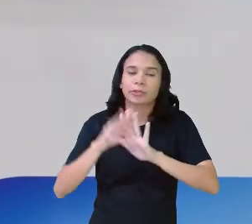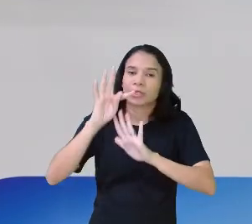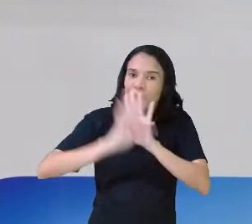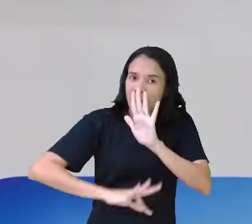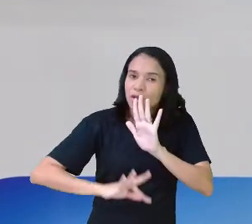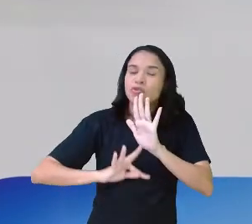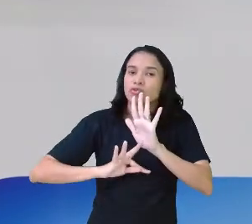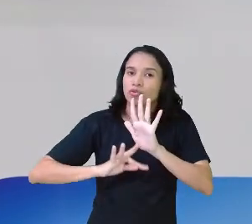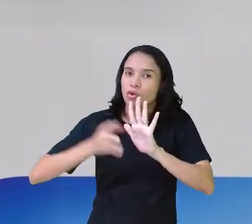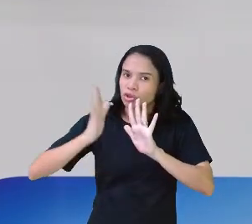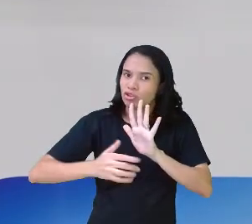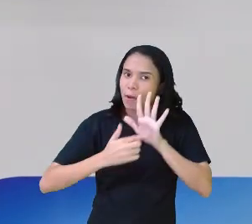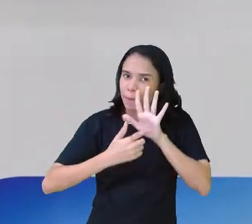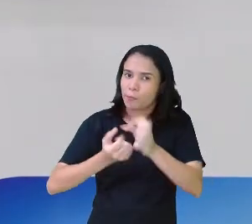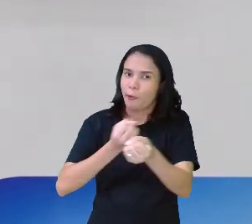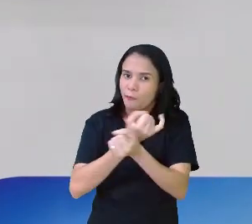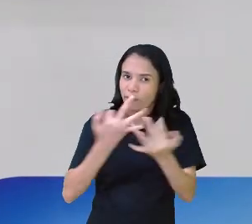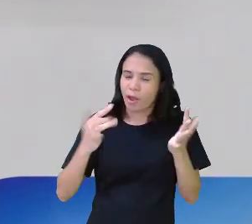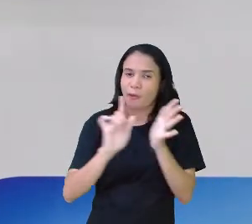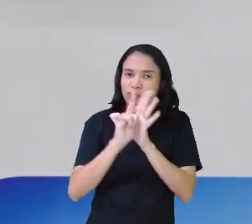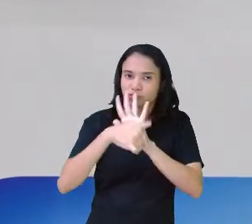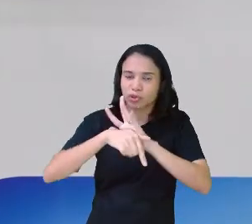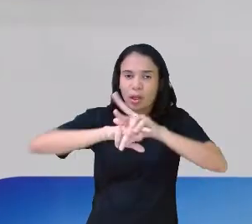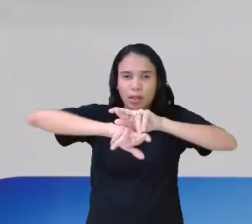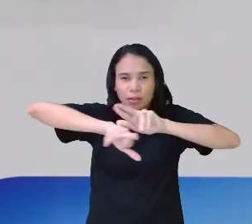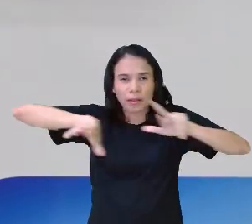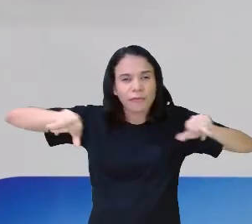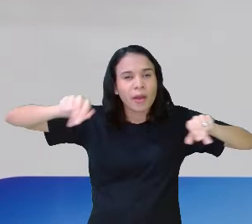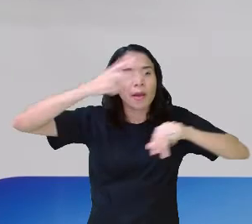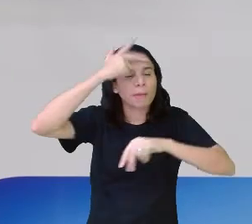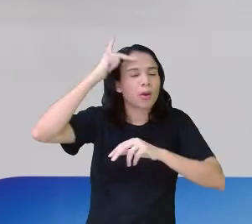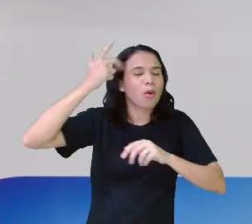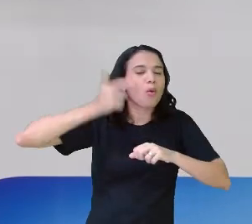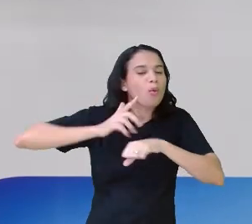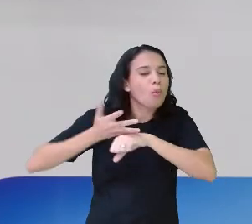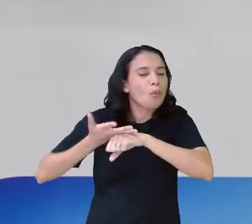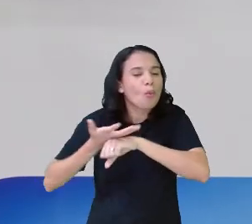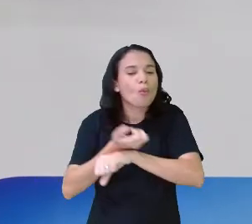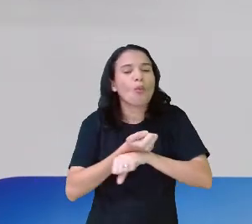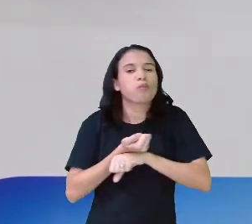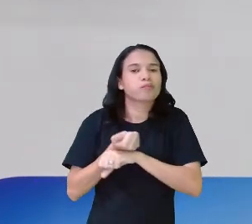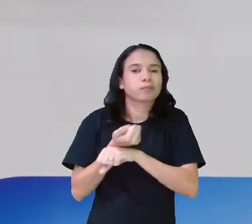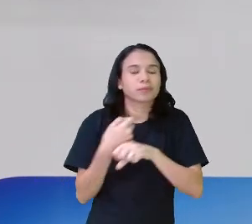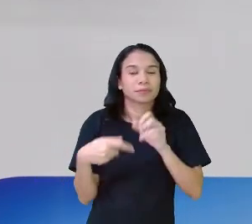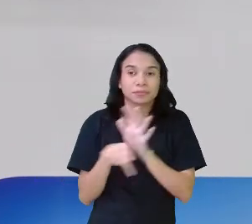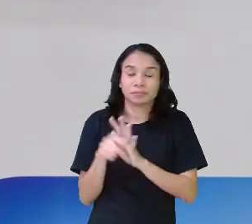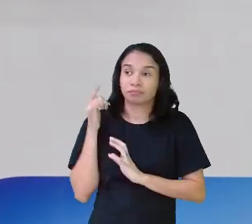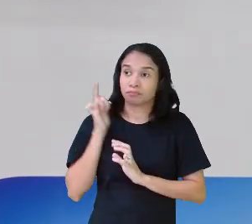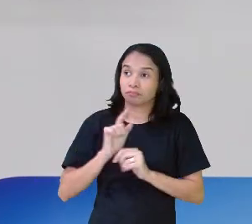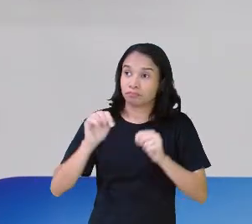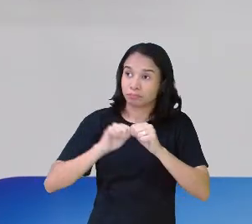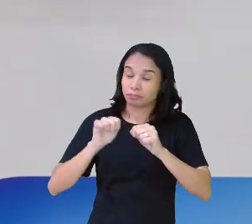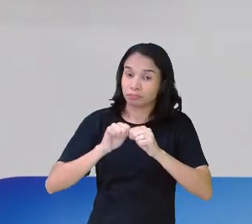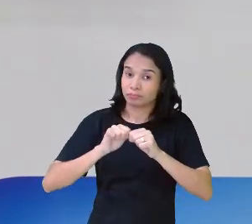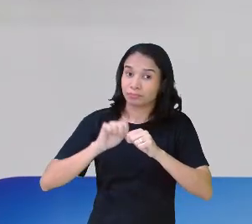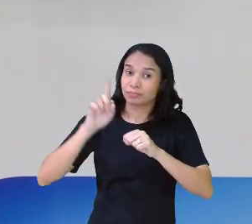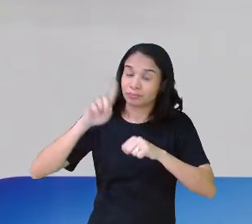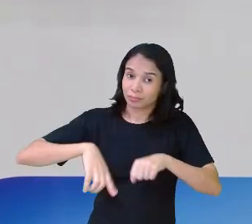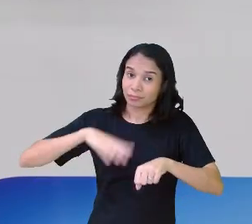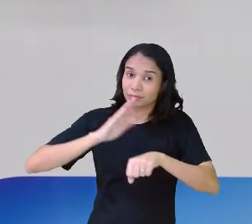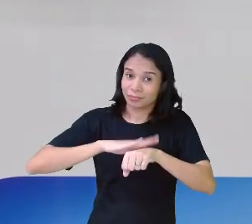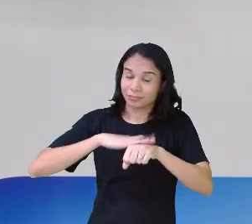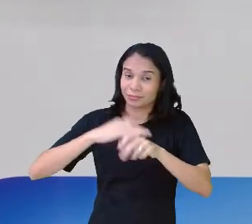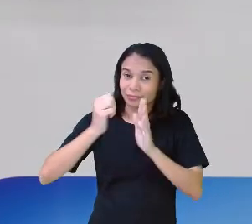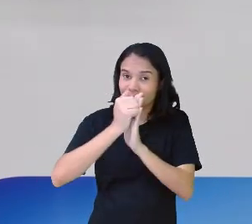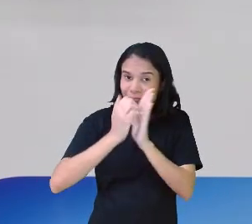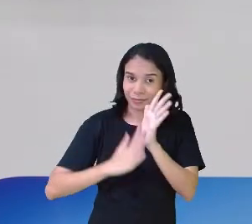vários tipos de gêneros diferenciados para você ter aquele domínio, conseguir fazer. E é a atividade que